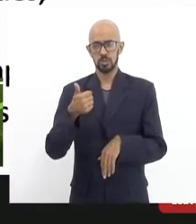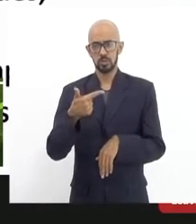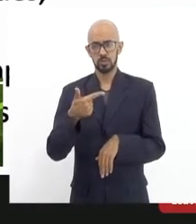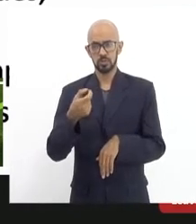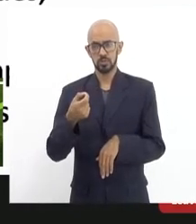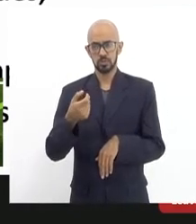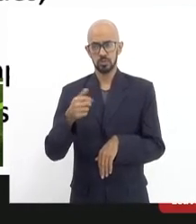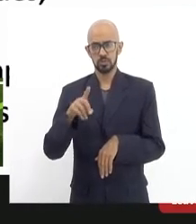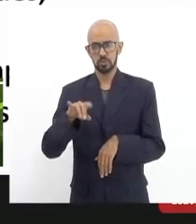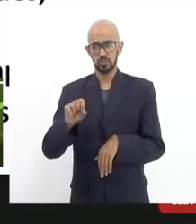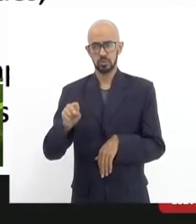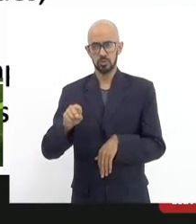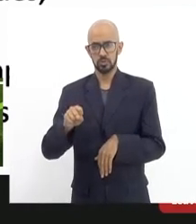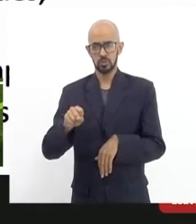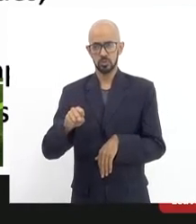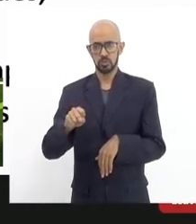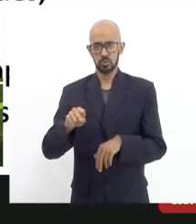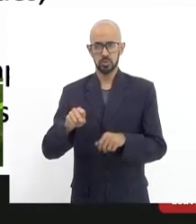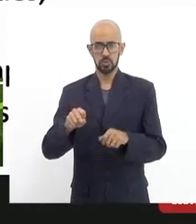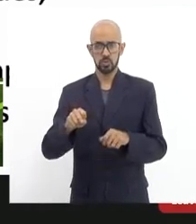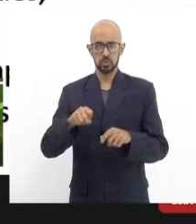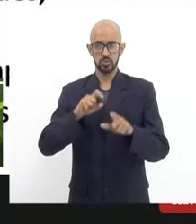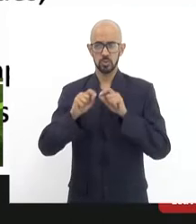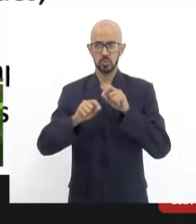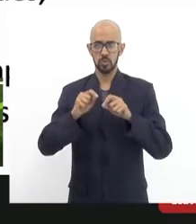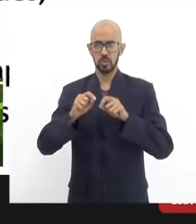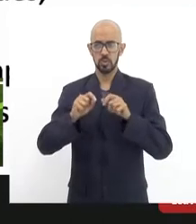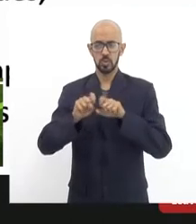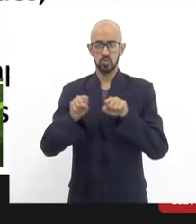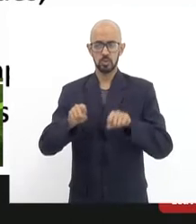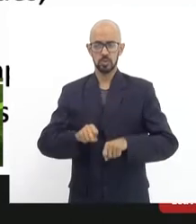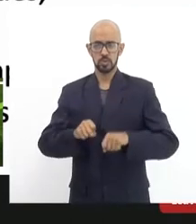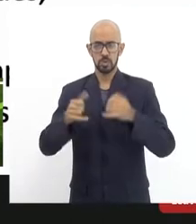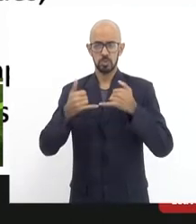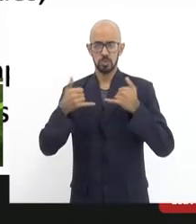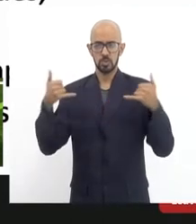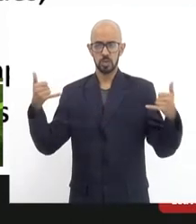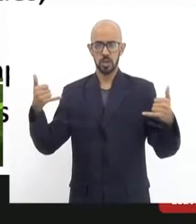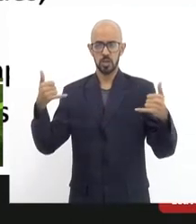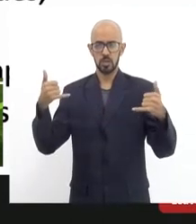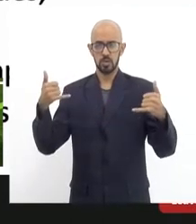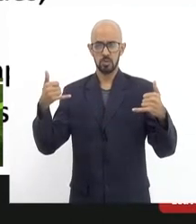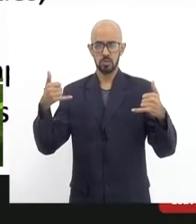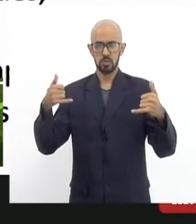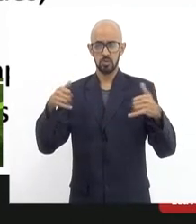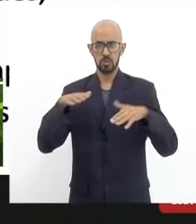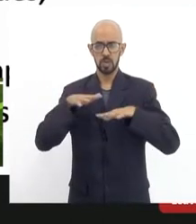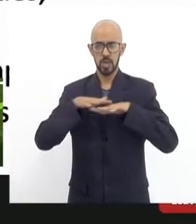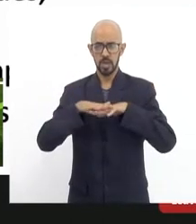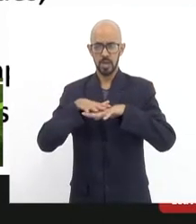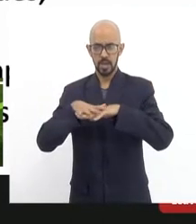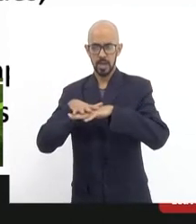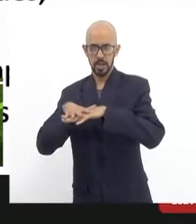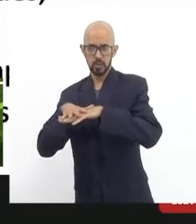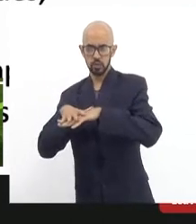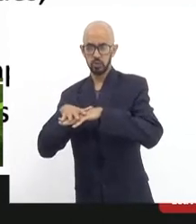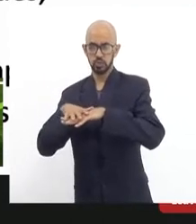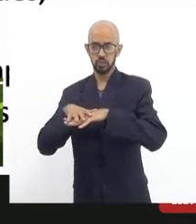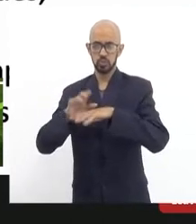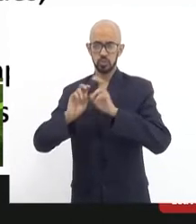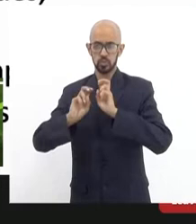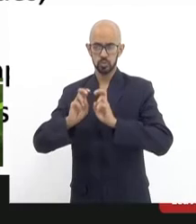a oficina de bondes, o sistema de carros, a via permanente e o gradil sob pena de multa.